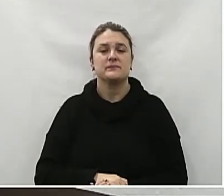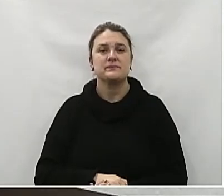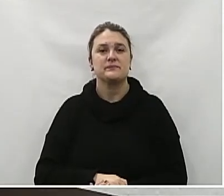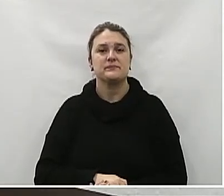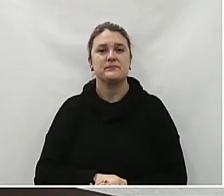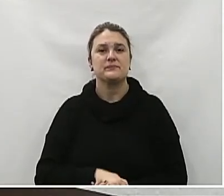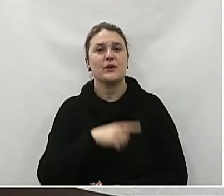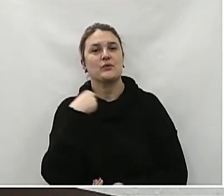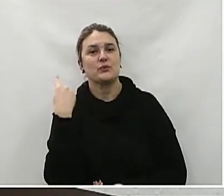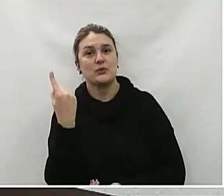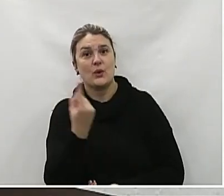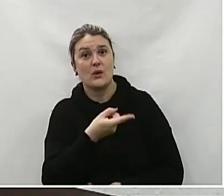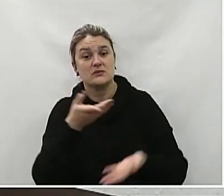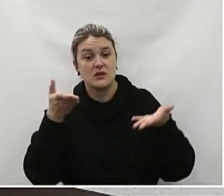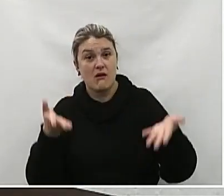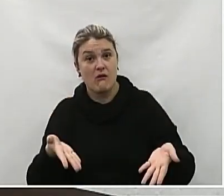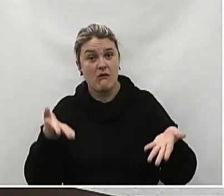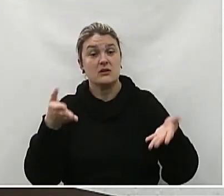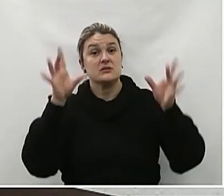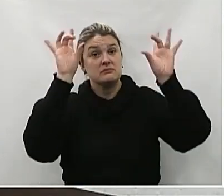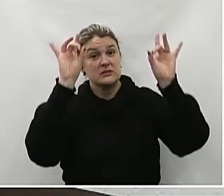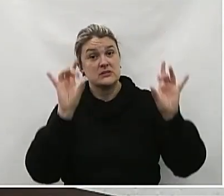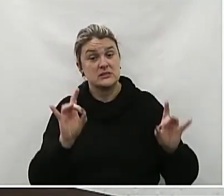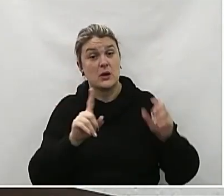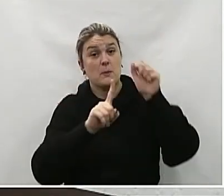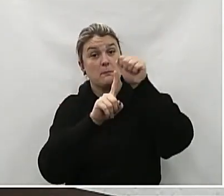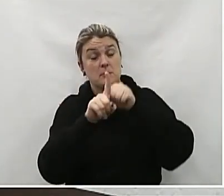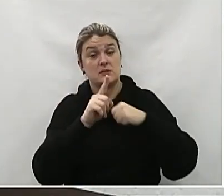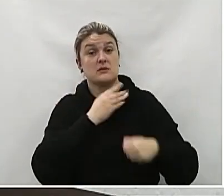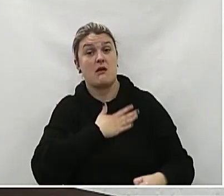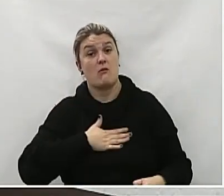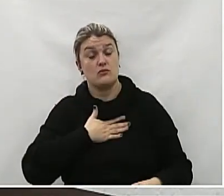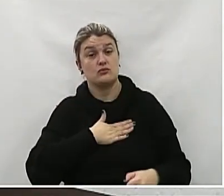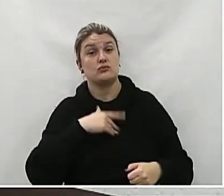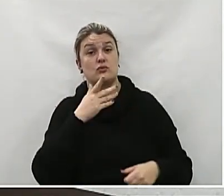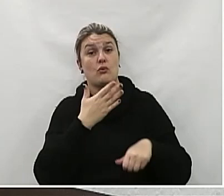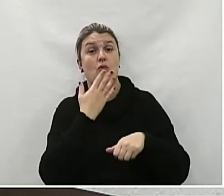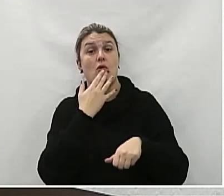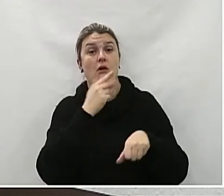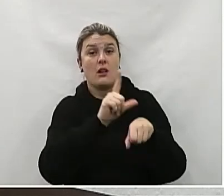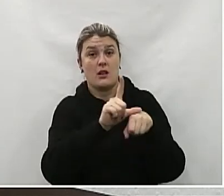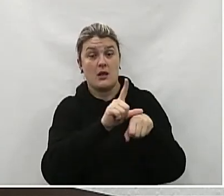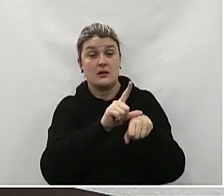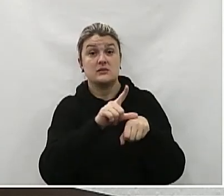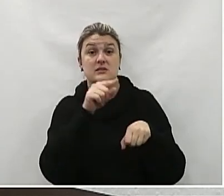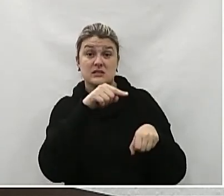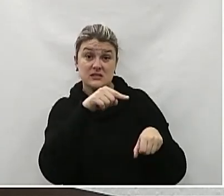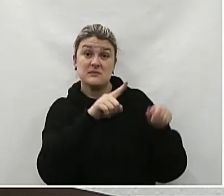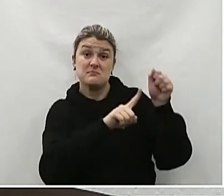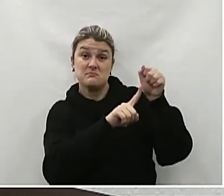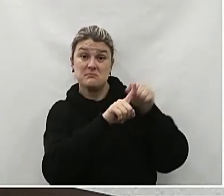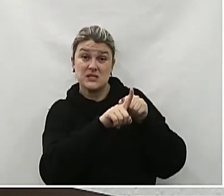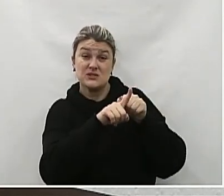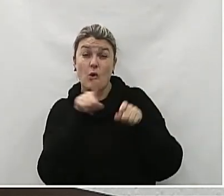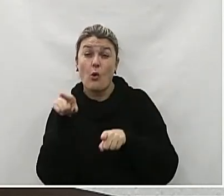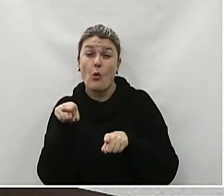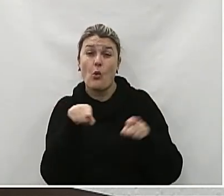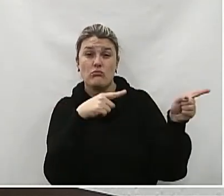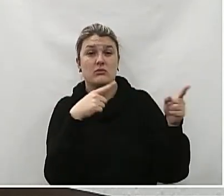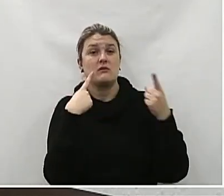Nós estamos no Agosto Lilás, que é o mês de combate à violência contra a mulher Precisa-se dessa